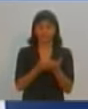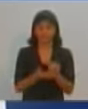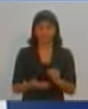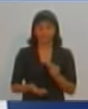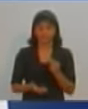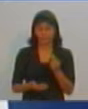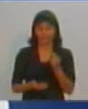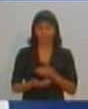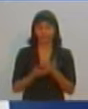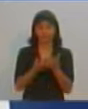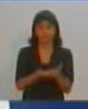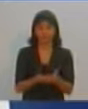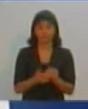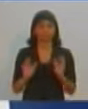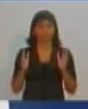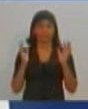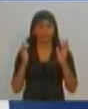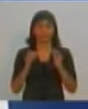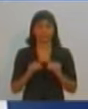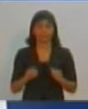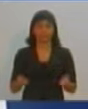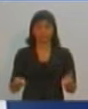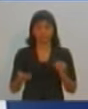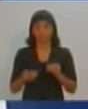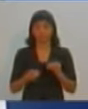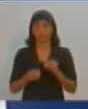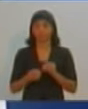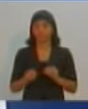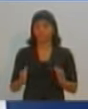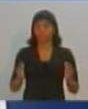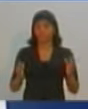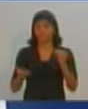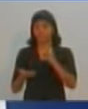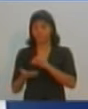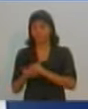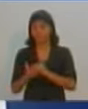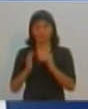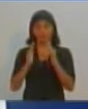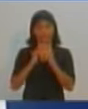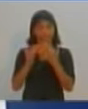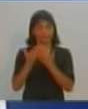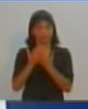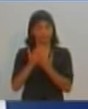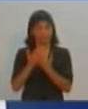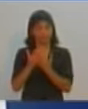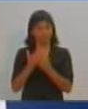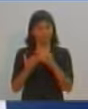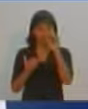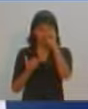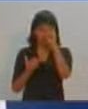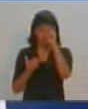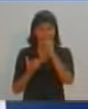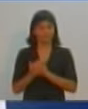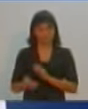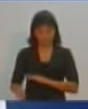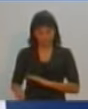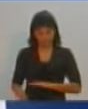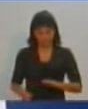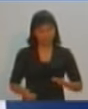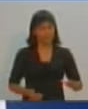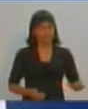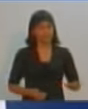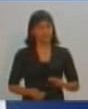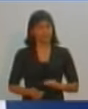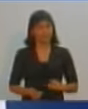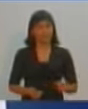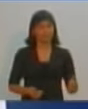utilizarmos as escolas municipais como forma de cultura, como forma de aprendizado para as crianças. As crianças, vamos tirar a